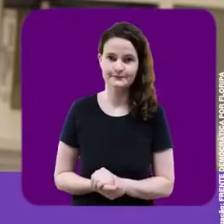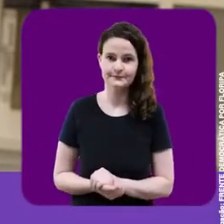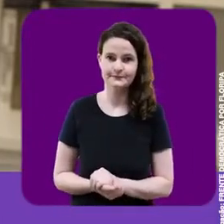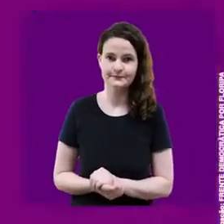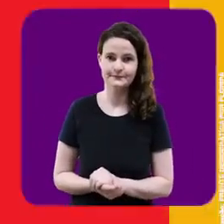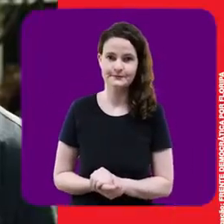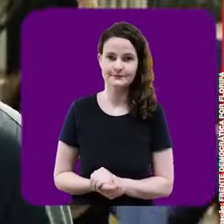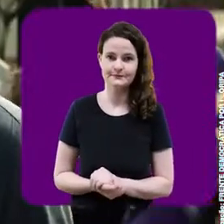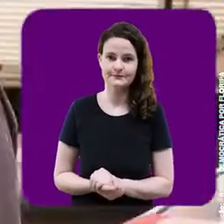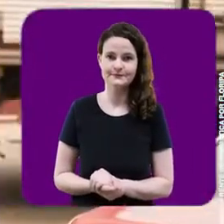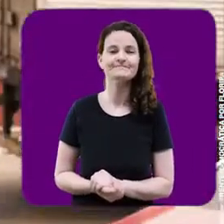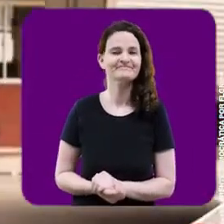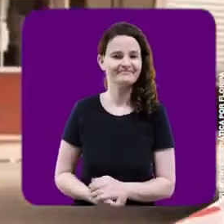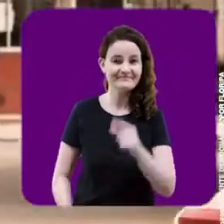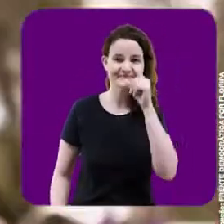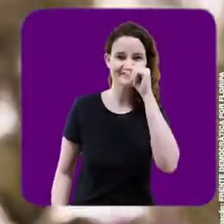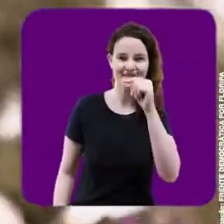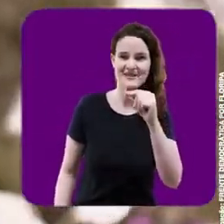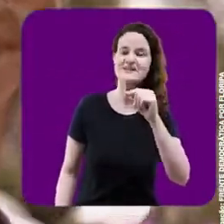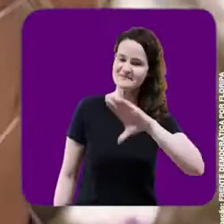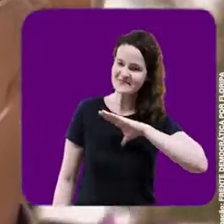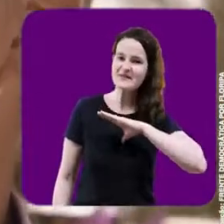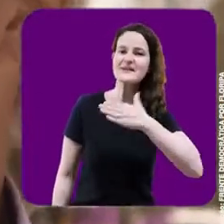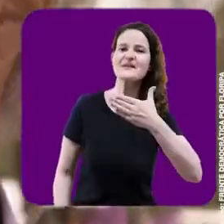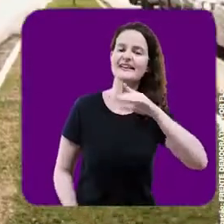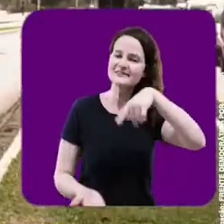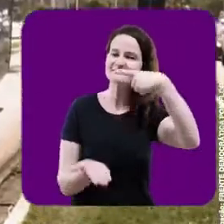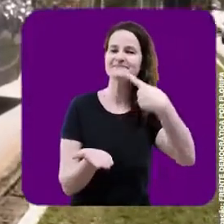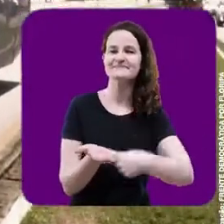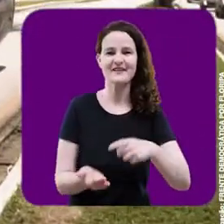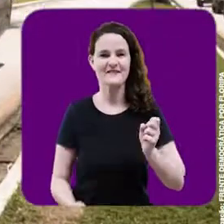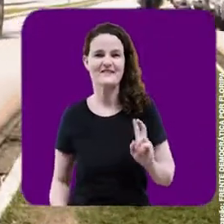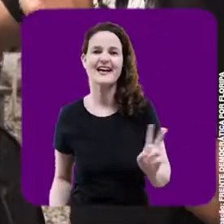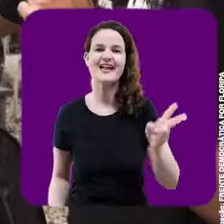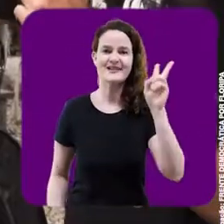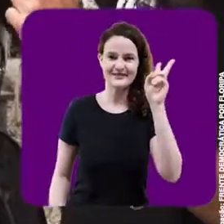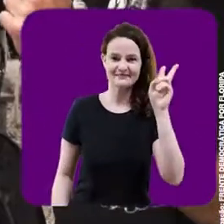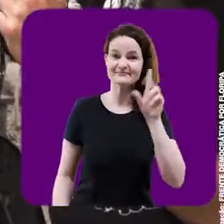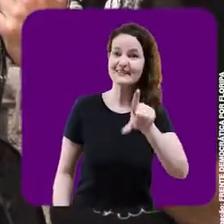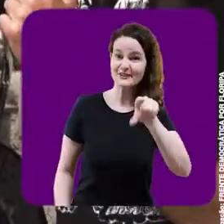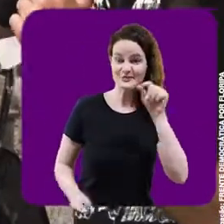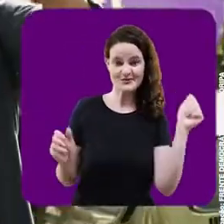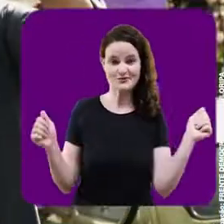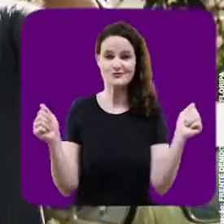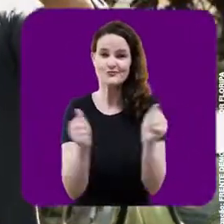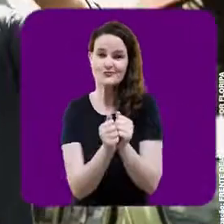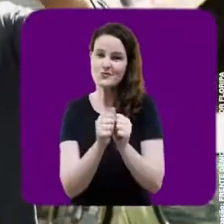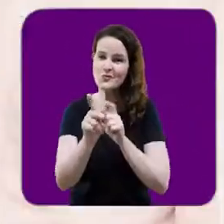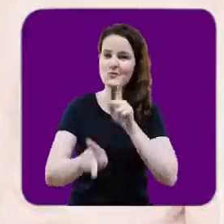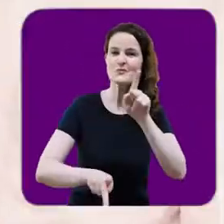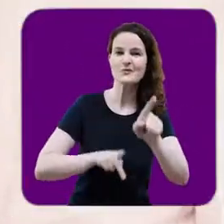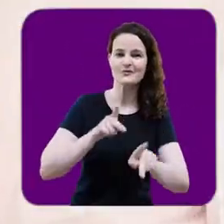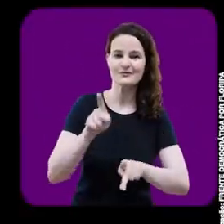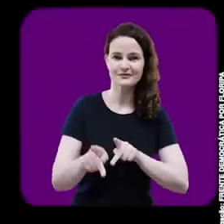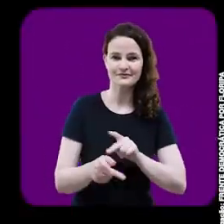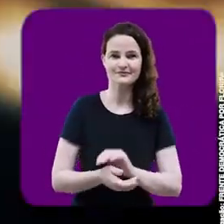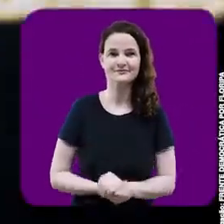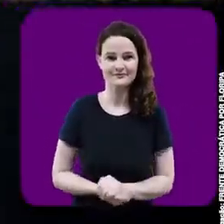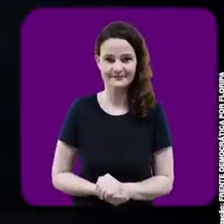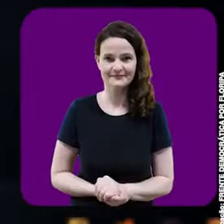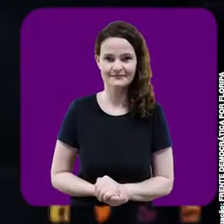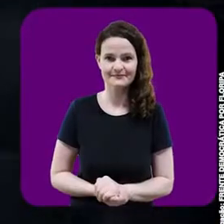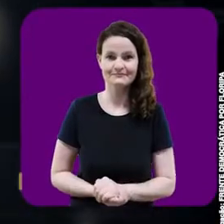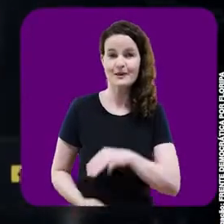do poder público. É o som 50, prefeito é, é o som 50. Vem na boa, não me peço.